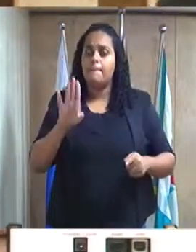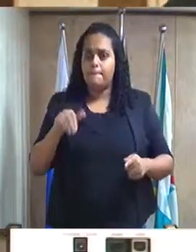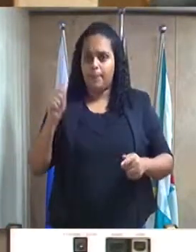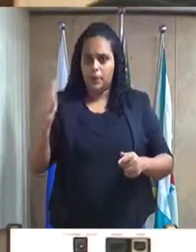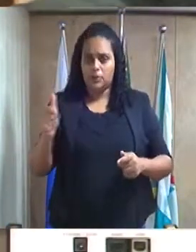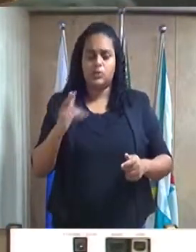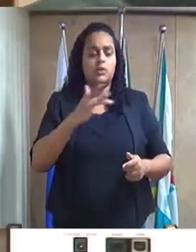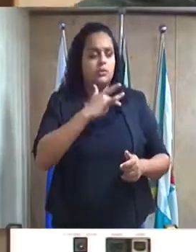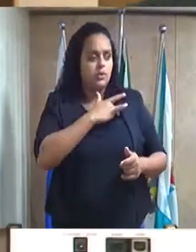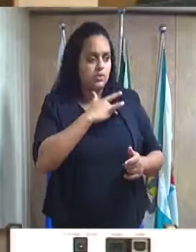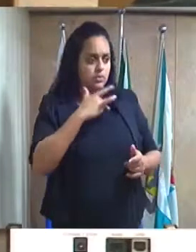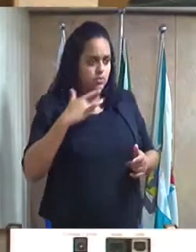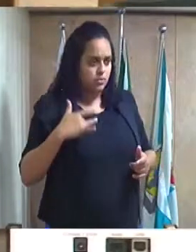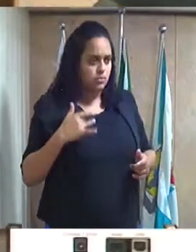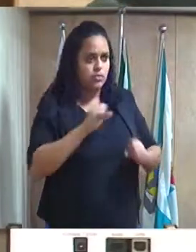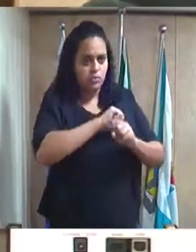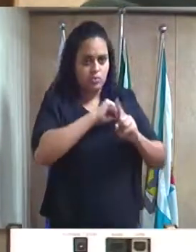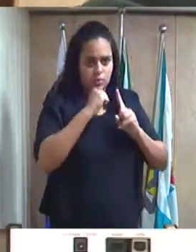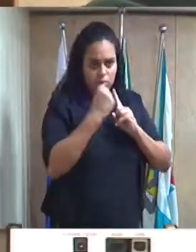exercício da cidadania.